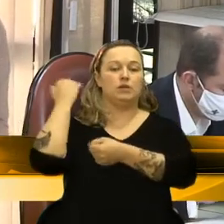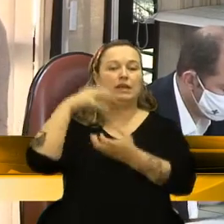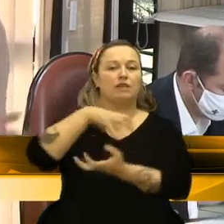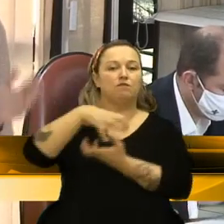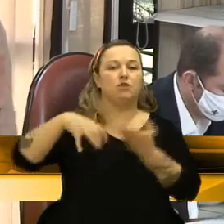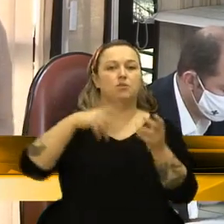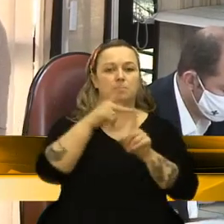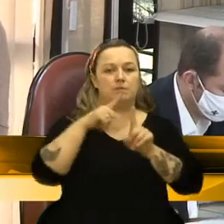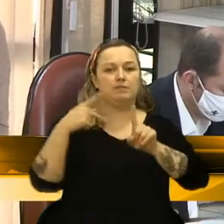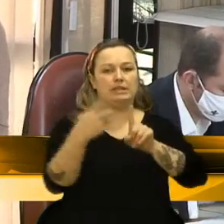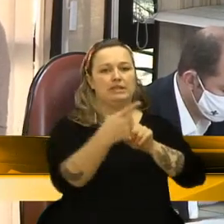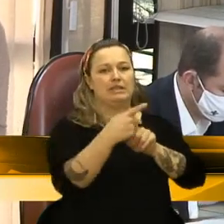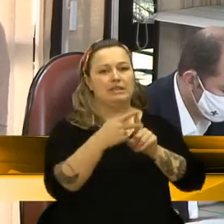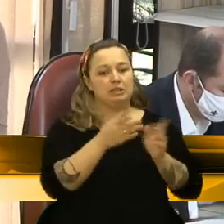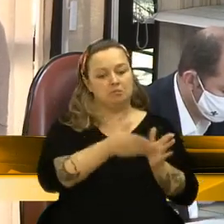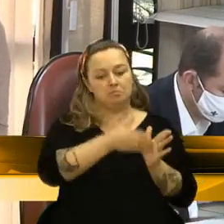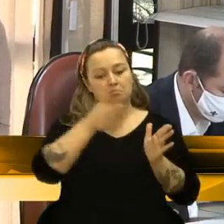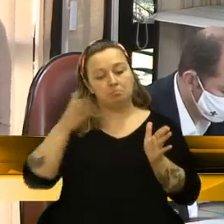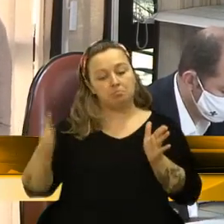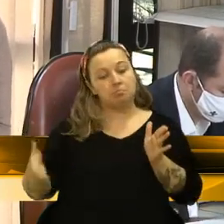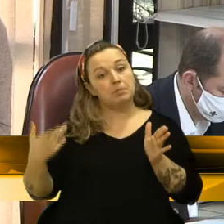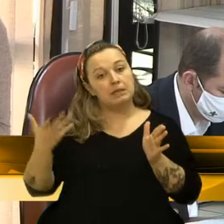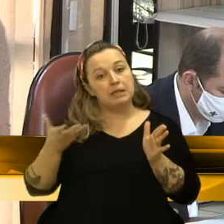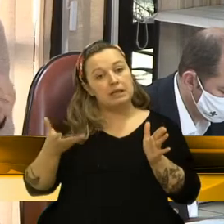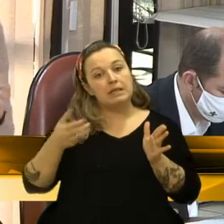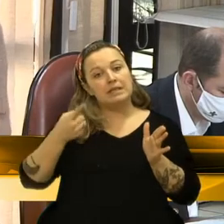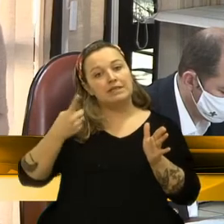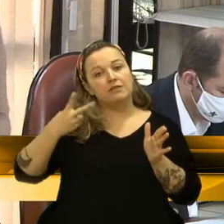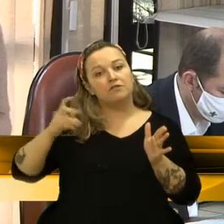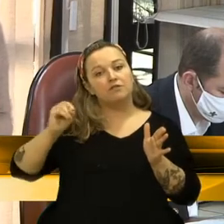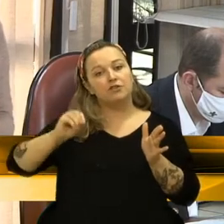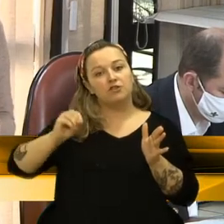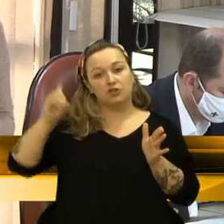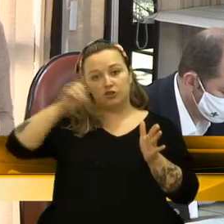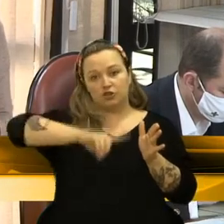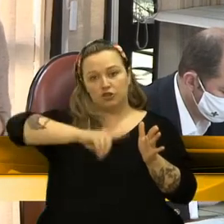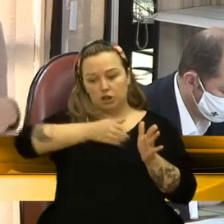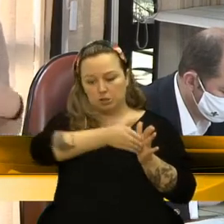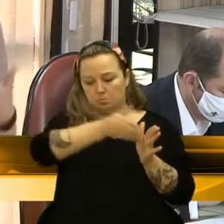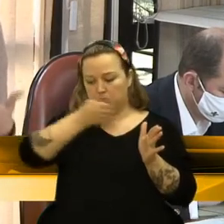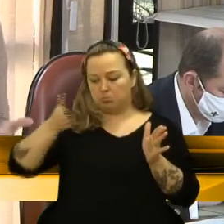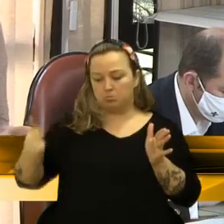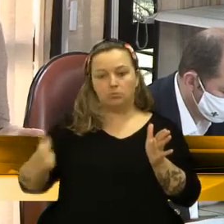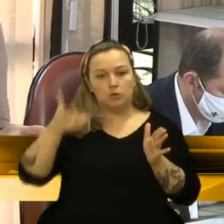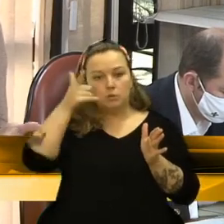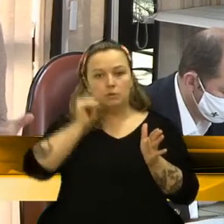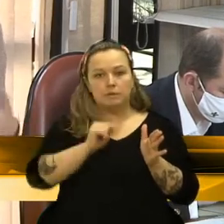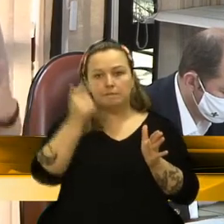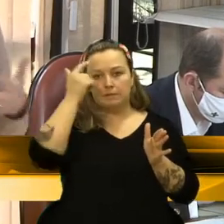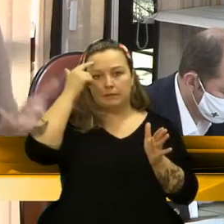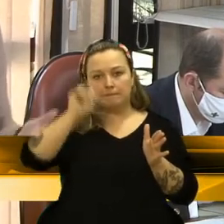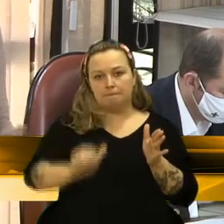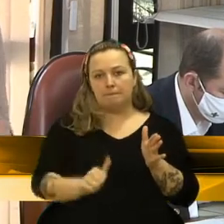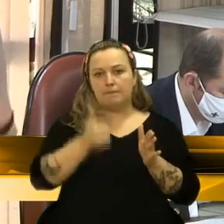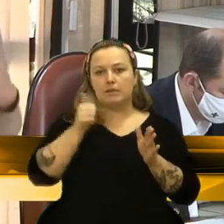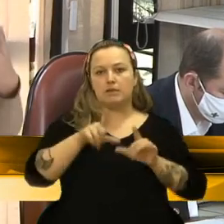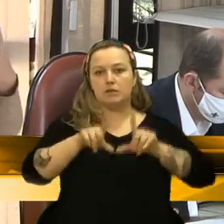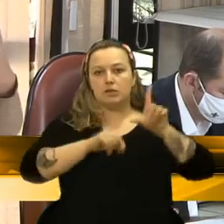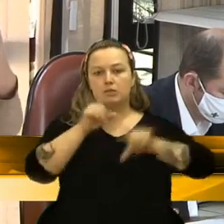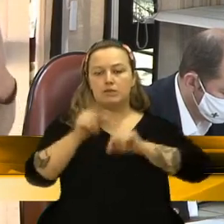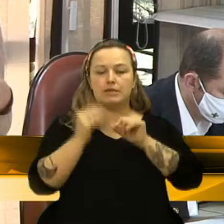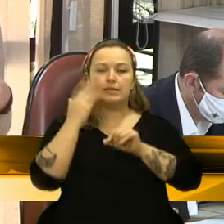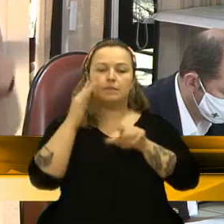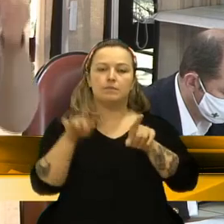entende que 120 dias seria o mais adequado. E também, é claro, a gente sabe que também o setor de informática